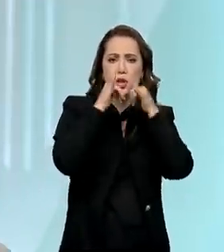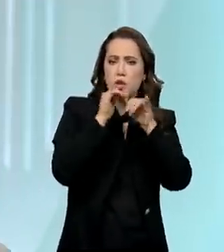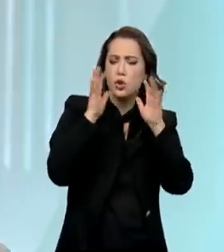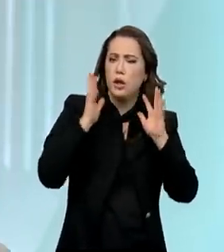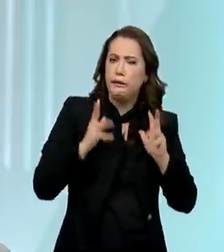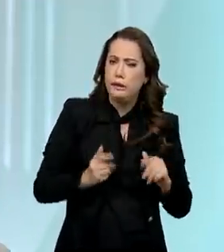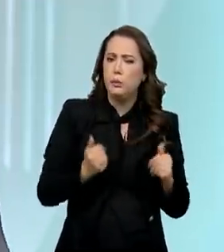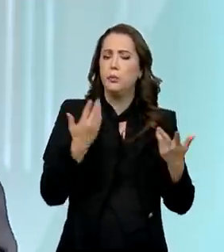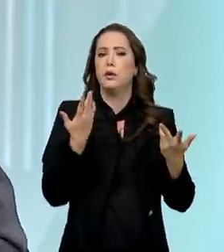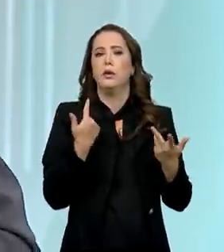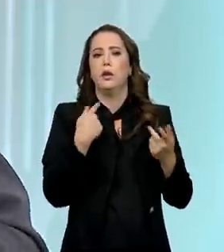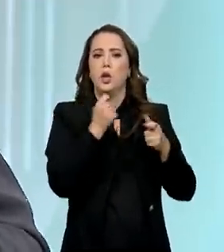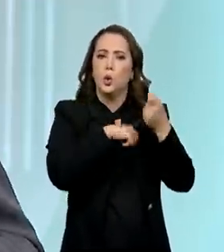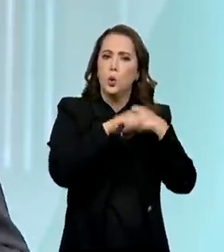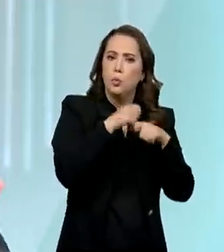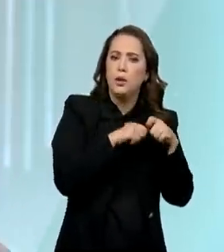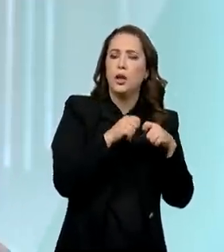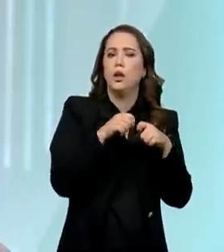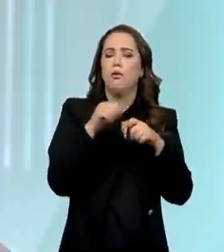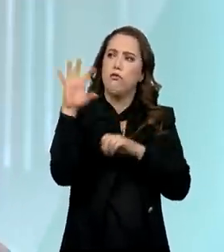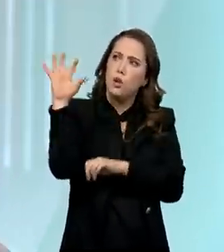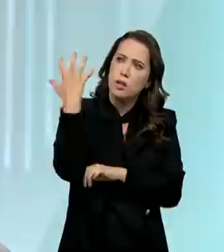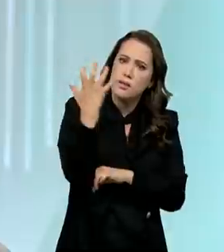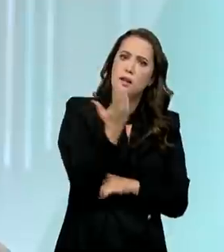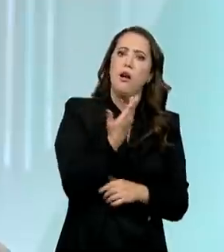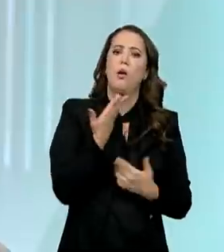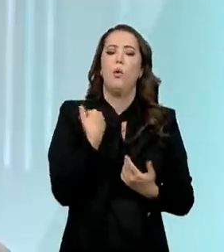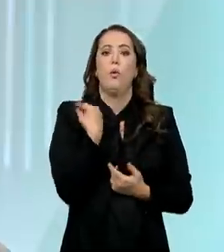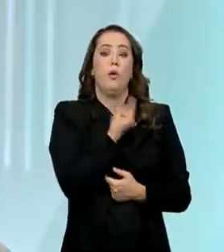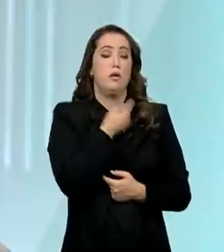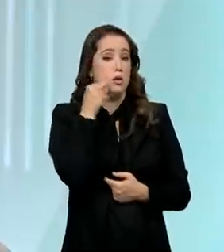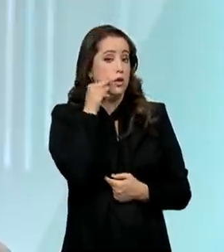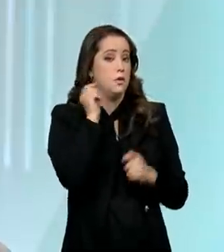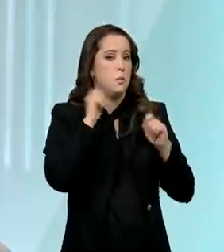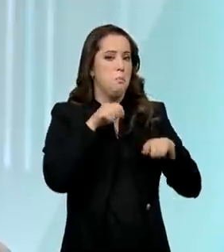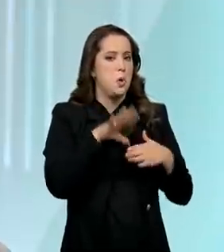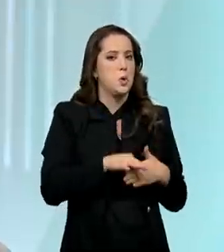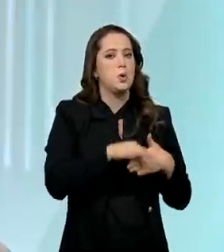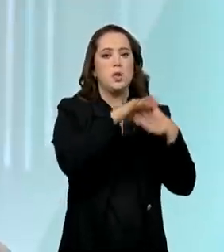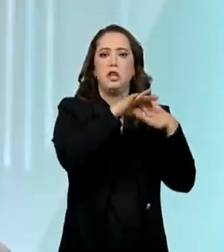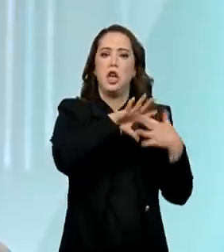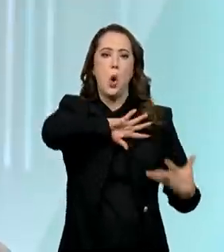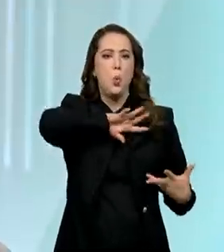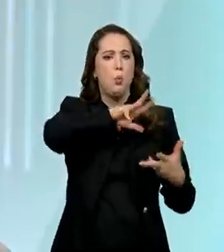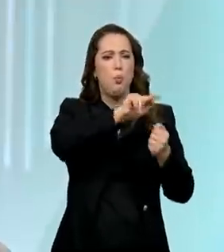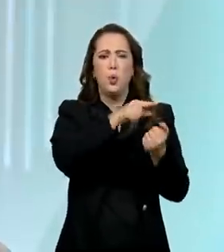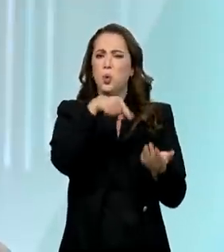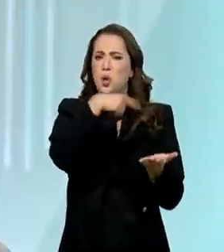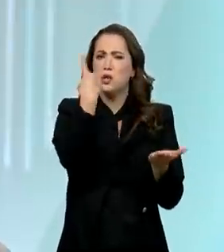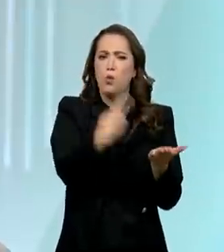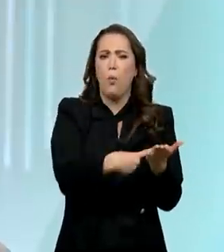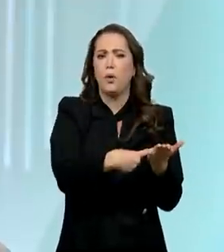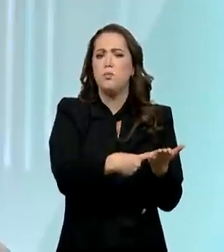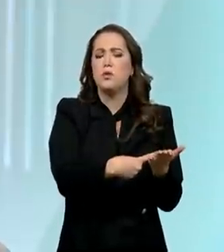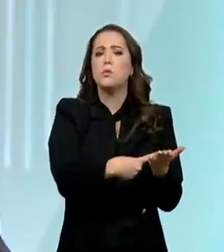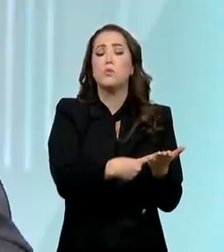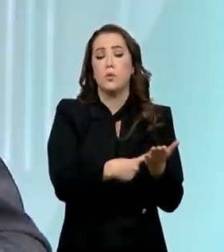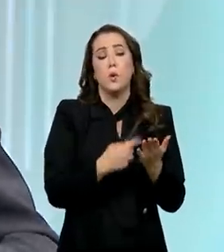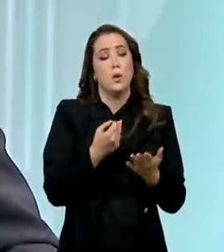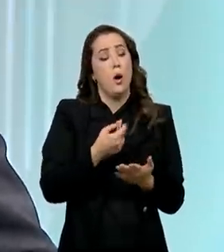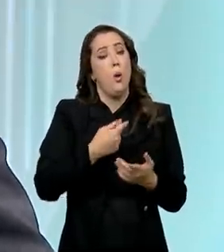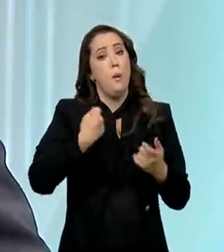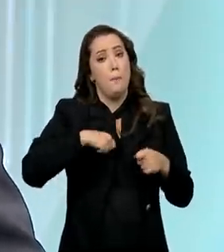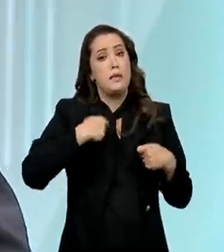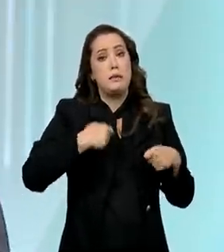economia florestal, a gente tem todas as ferramentas e atributos para ser um líder global também nessa agenda. Então, é quase que